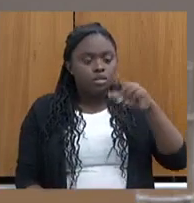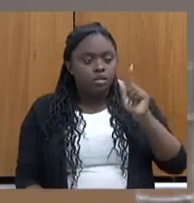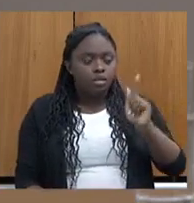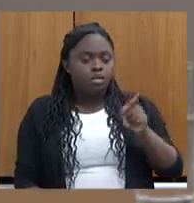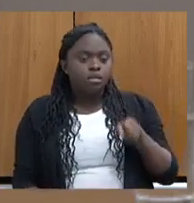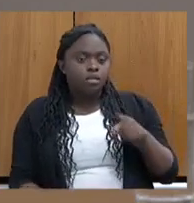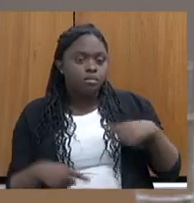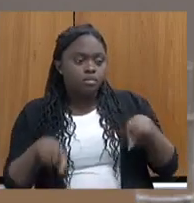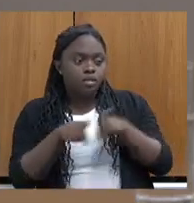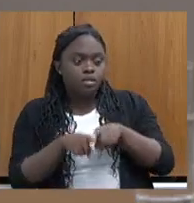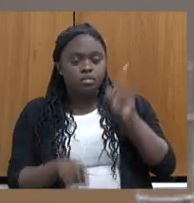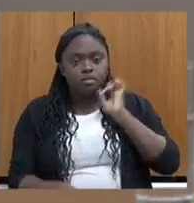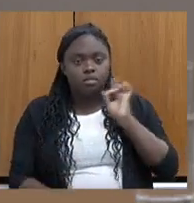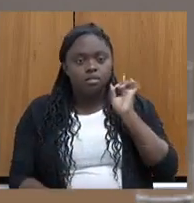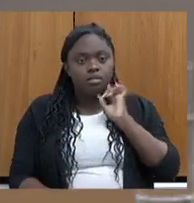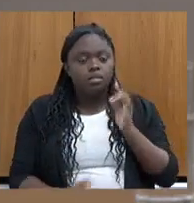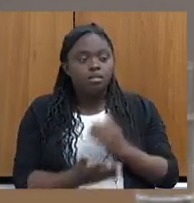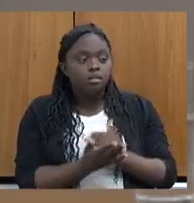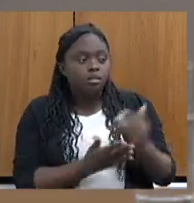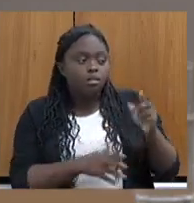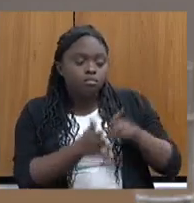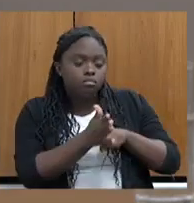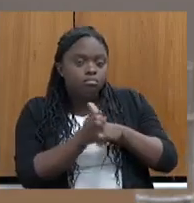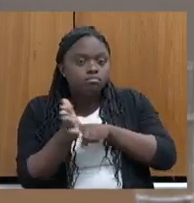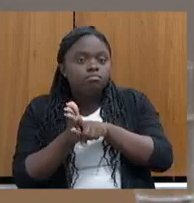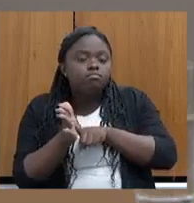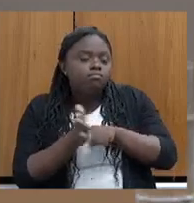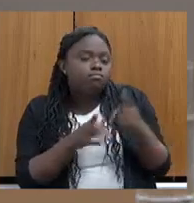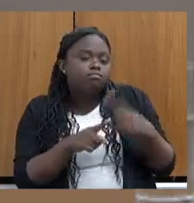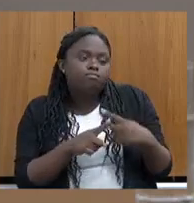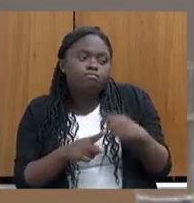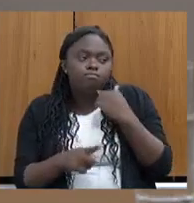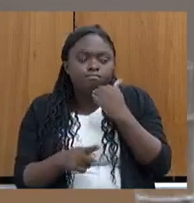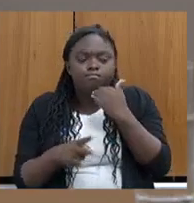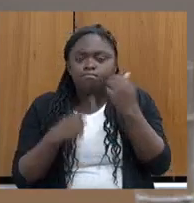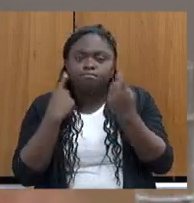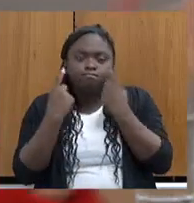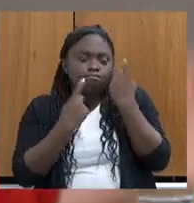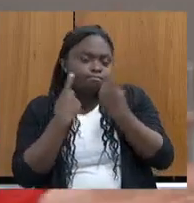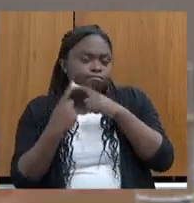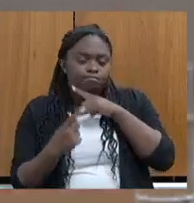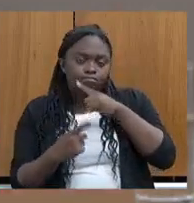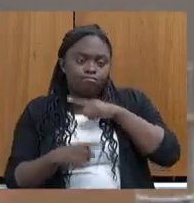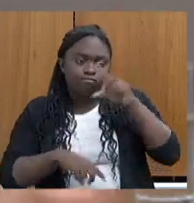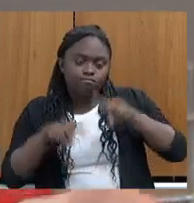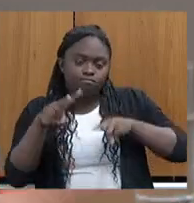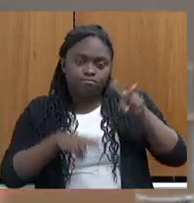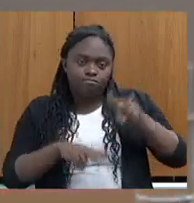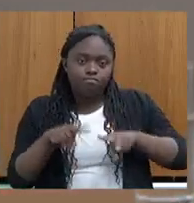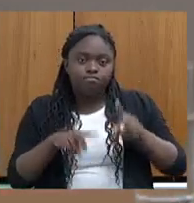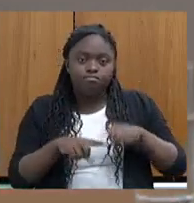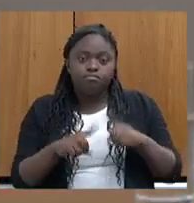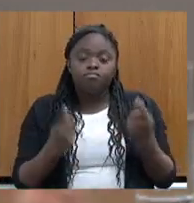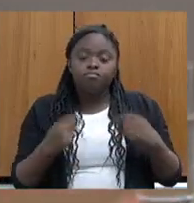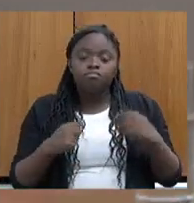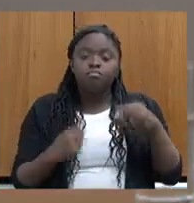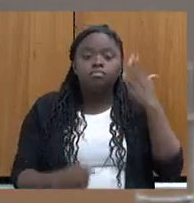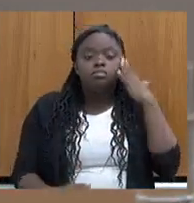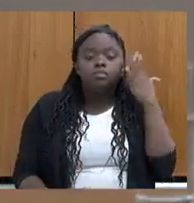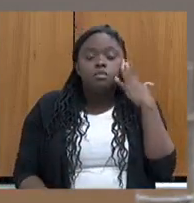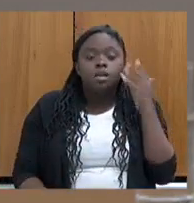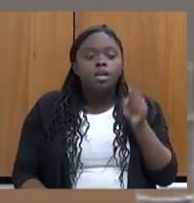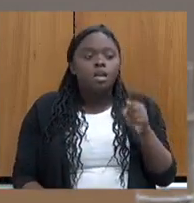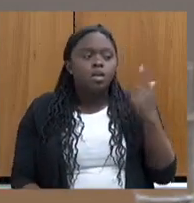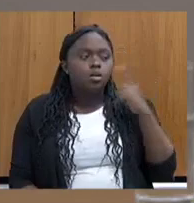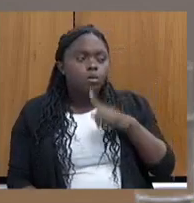ele vai começar a monitorar isso, porque ninguém tinha essa preocupação de monitoramento. Mas eu preciso saber exatamente se qualificação foi efetiva ou não, ele conseguiu